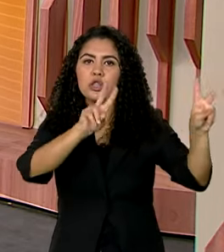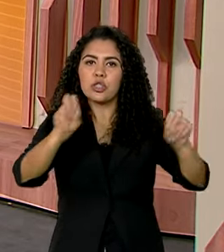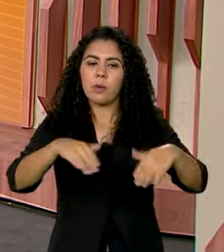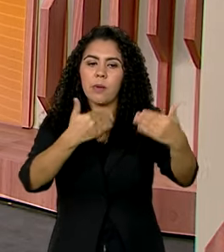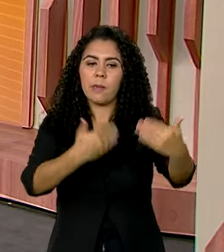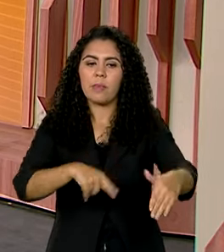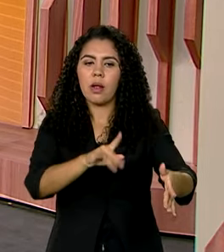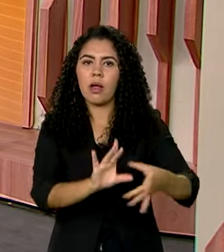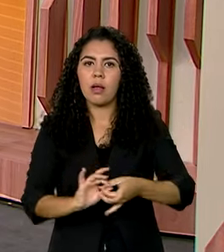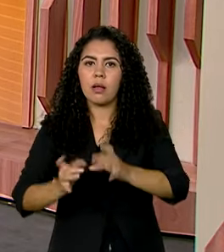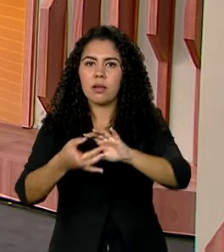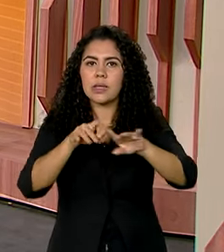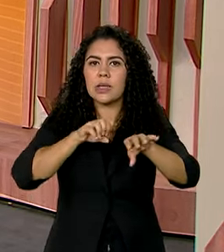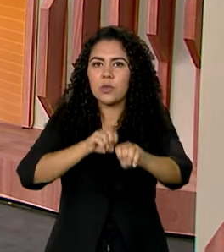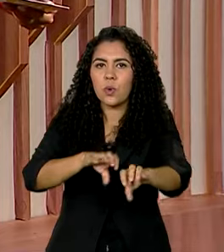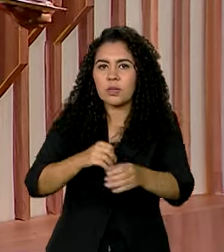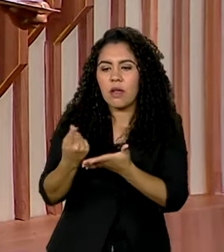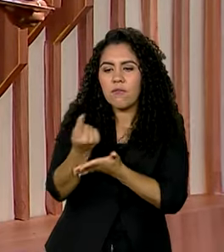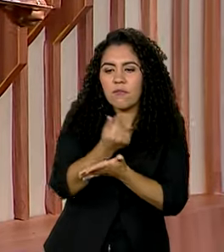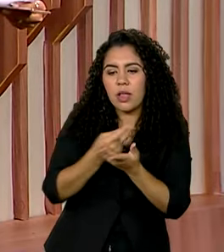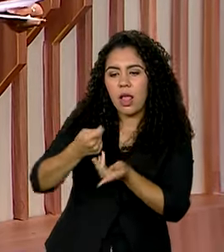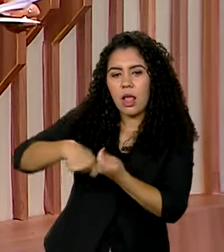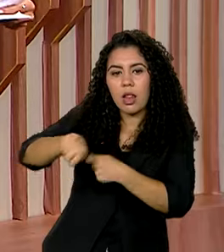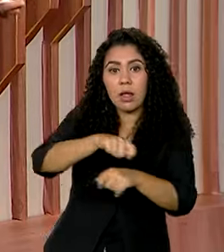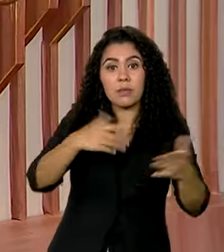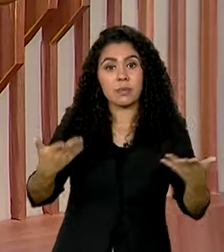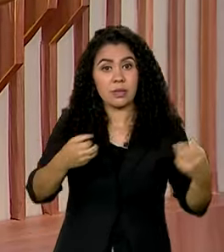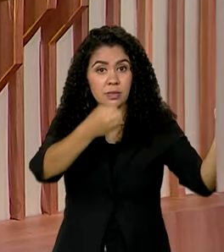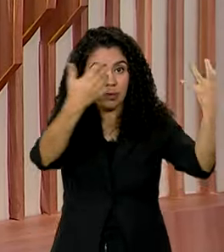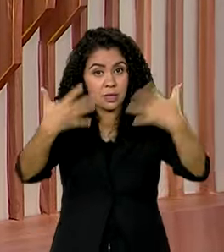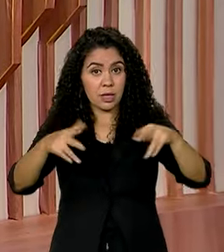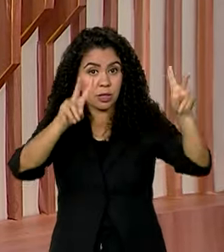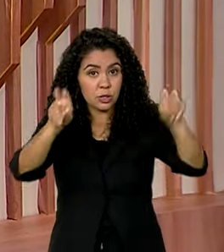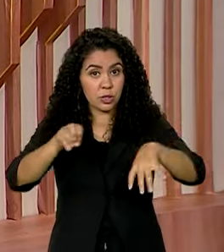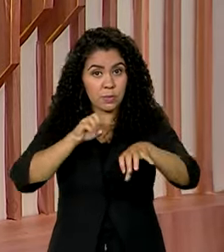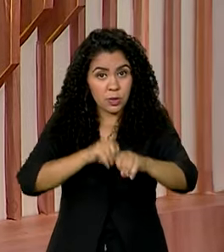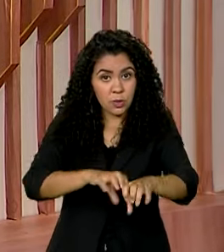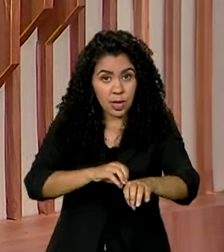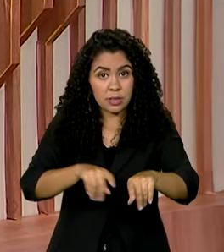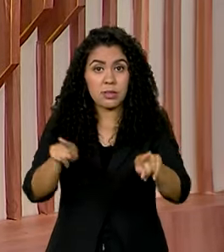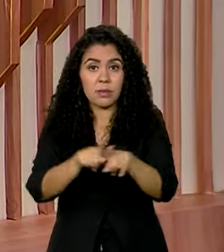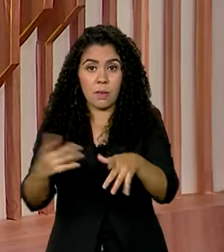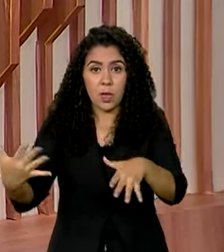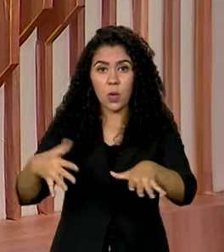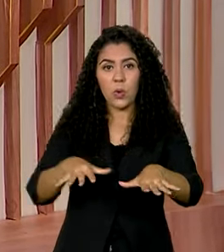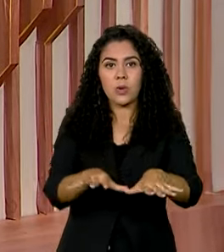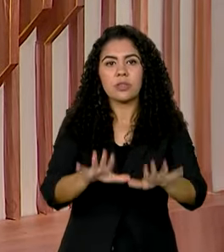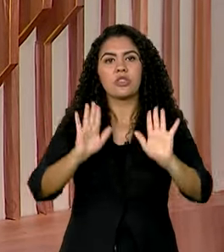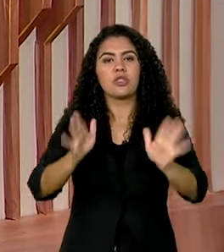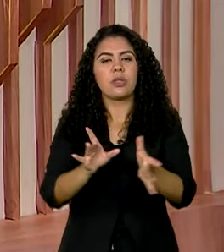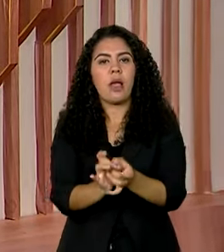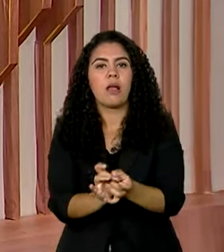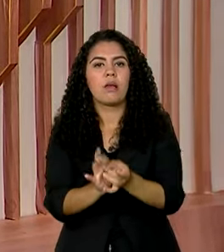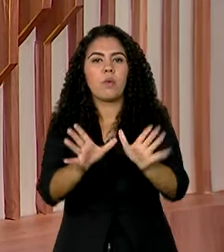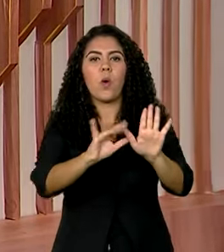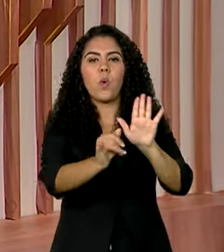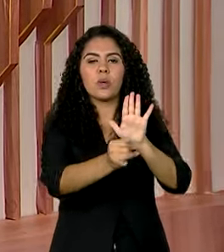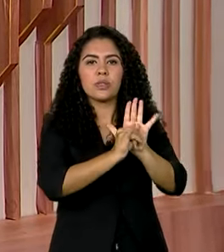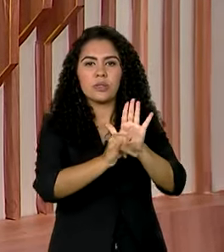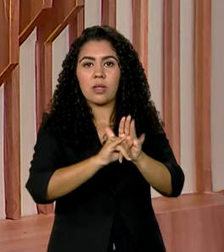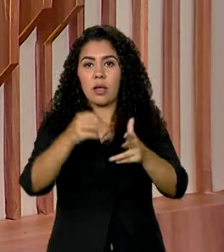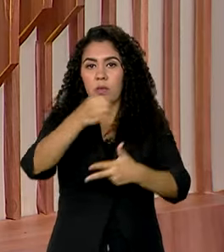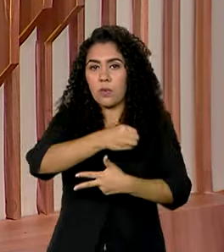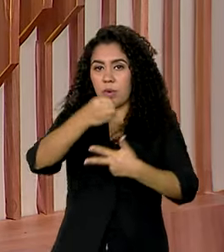de Educação Financeira. E olha, por falar em educação e inclusão, já está disponível o edital do Enem